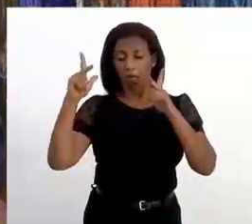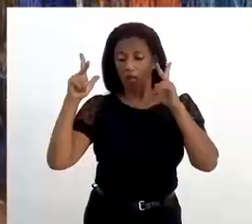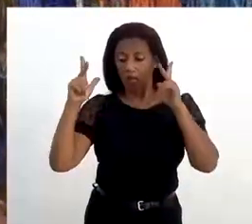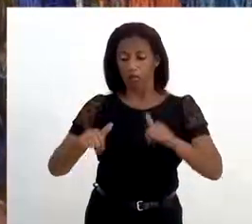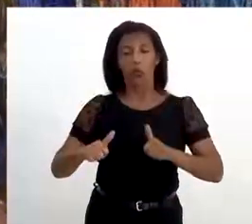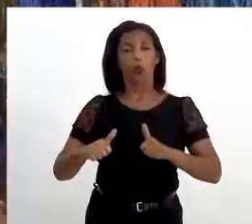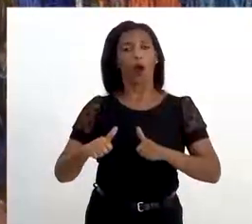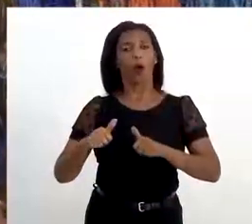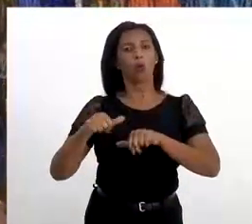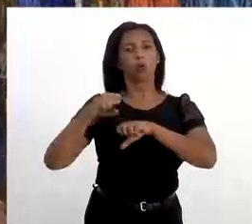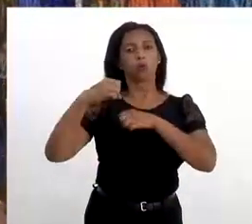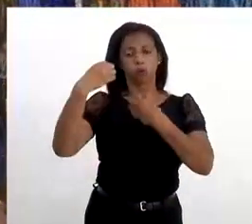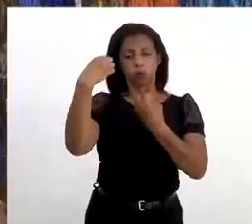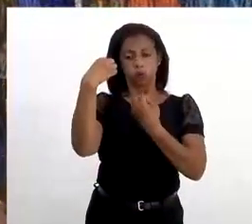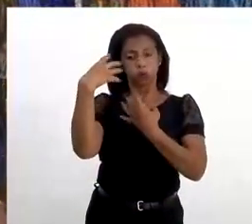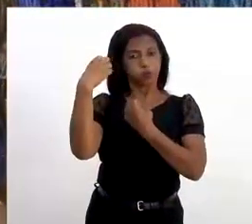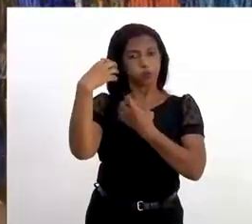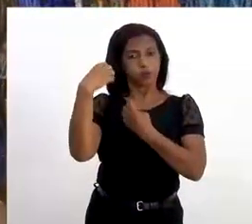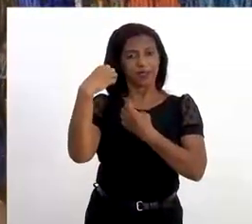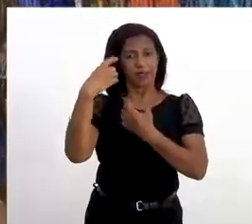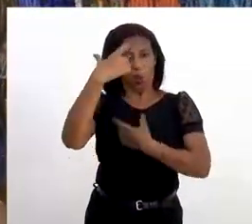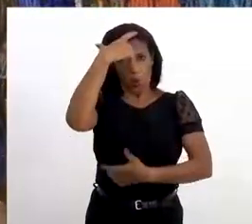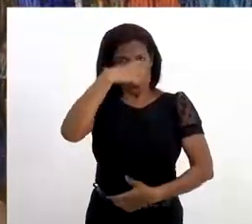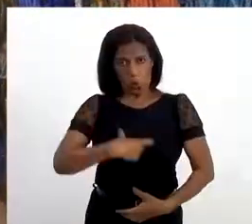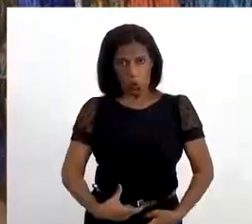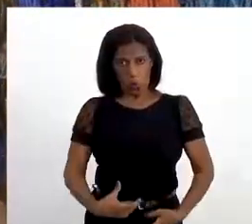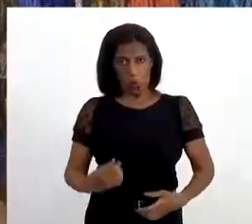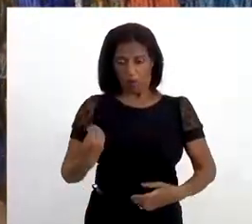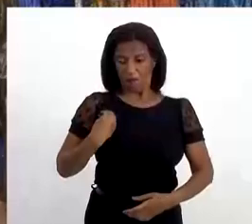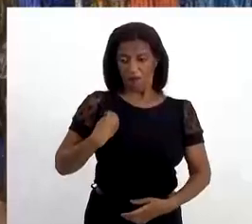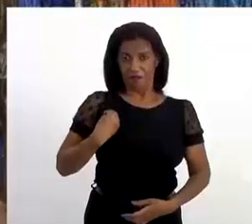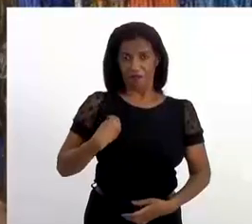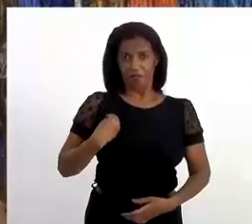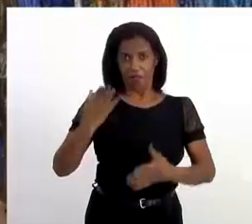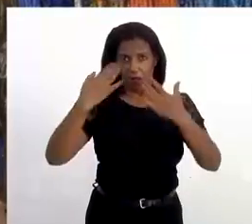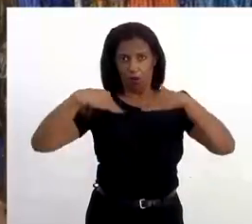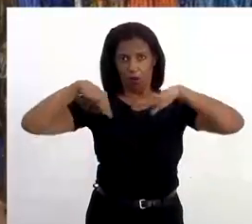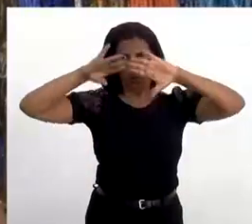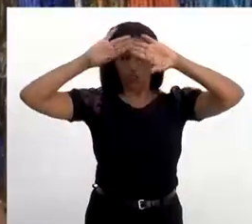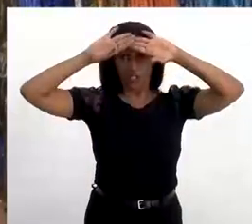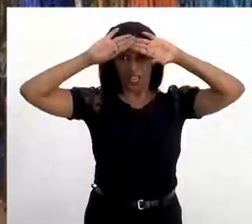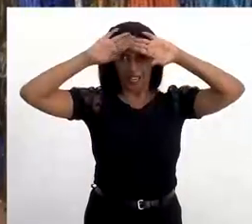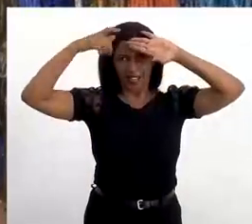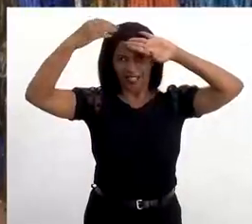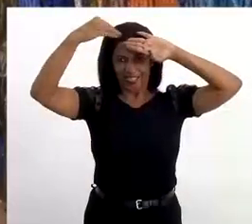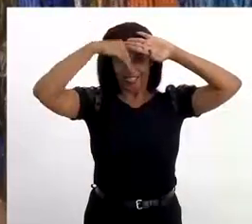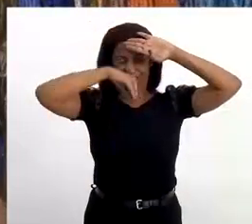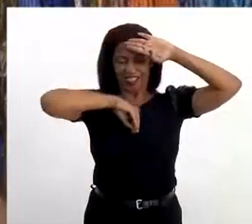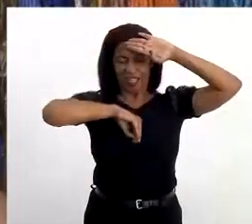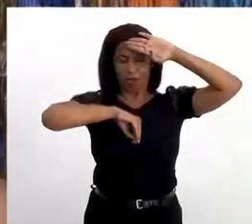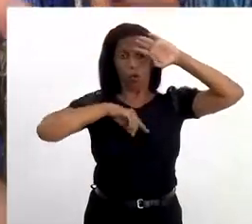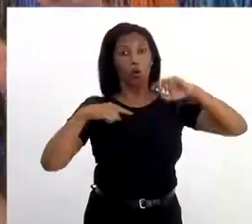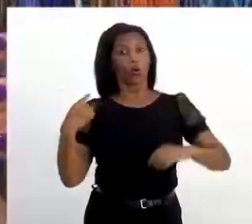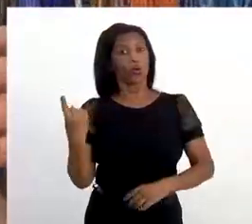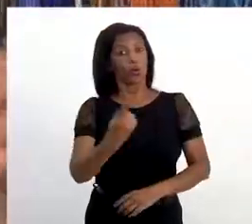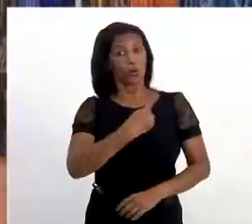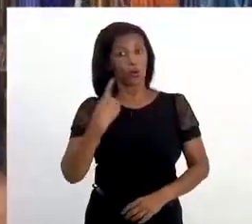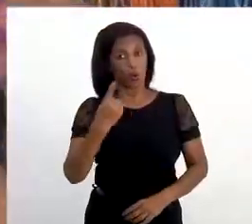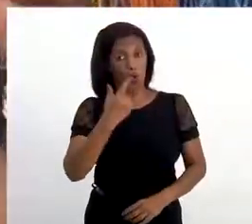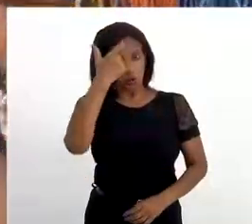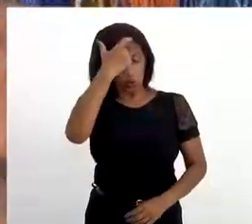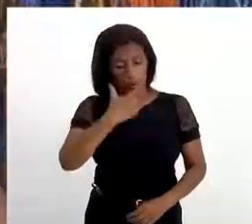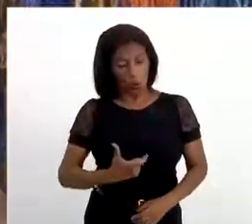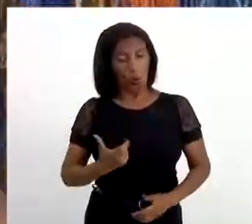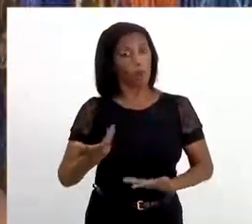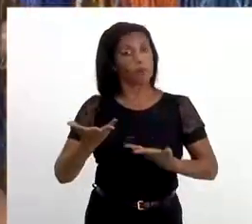a morada dos nossos orixás. Então, se ele não tiver cuidado, não tem corpo. Nós temos que estar com o corpo,